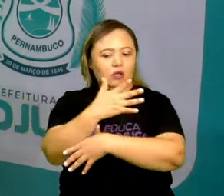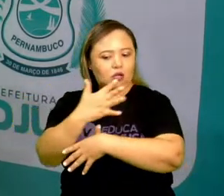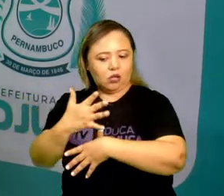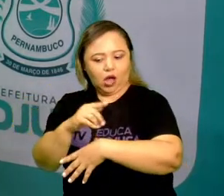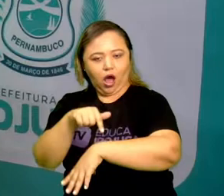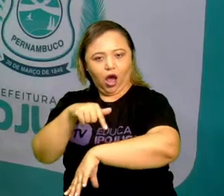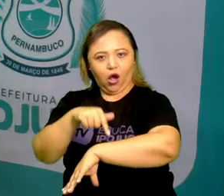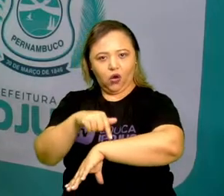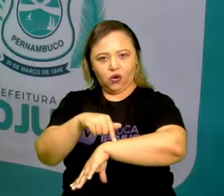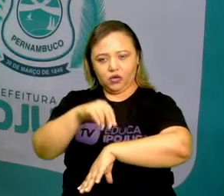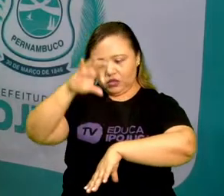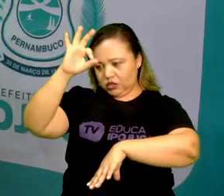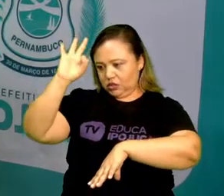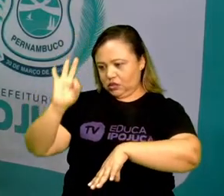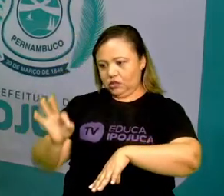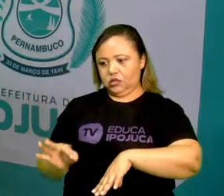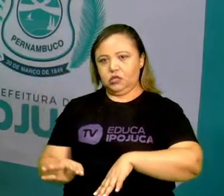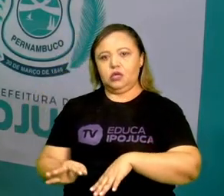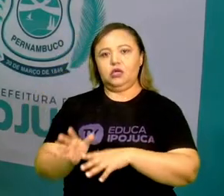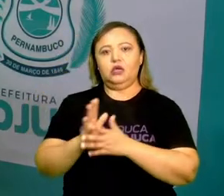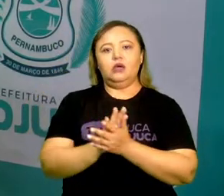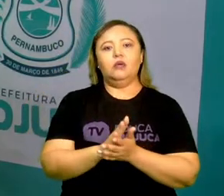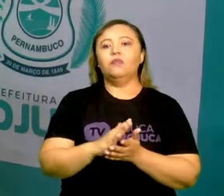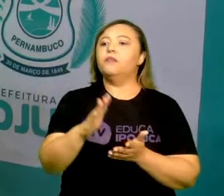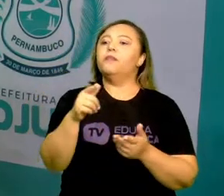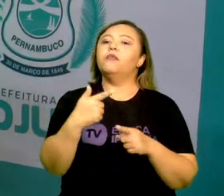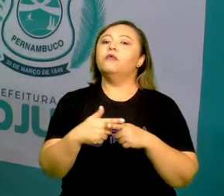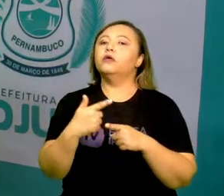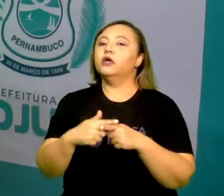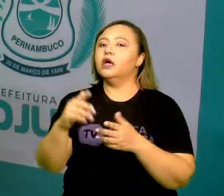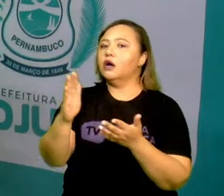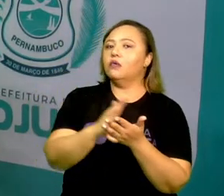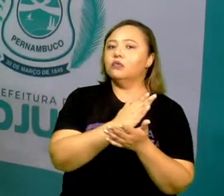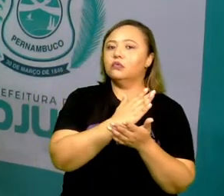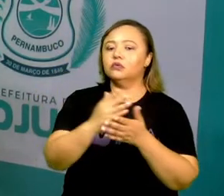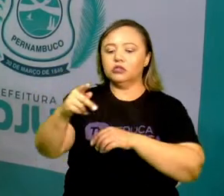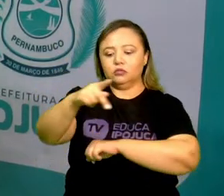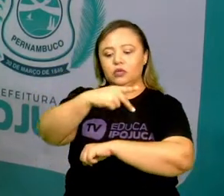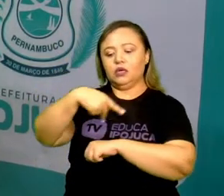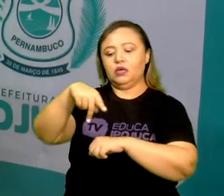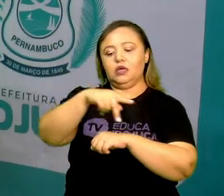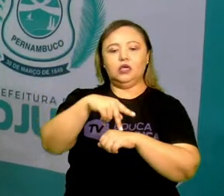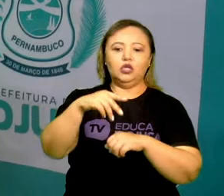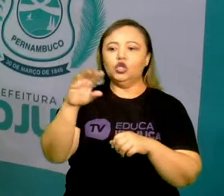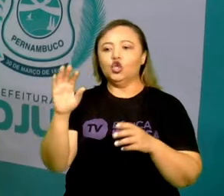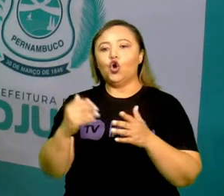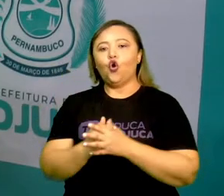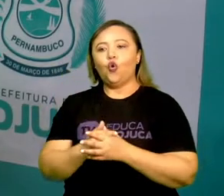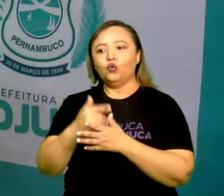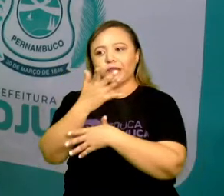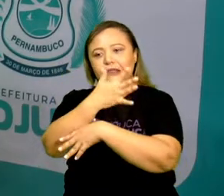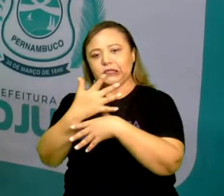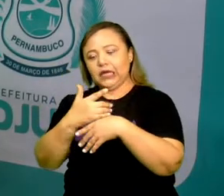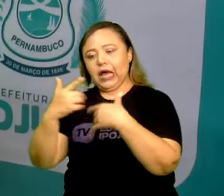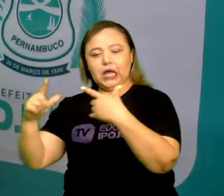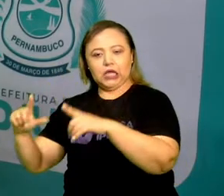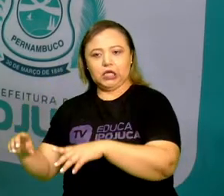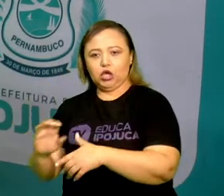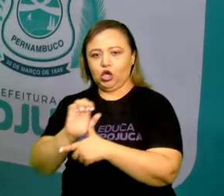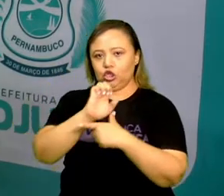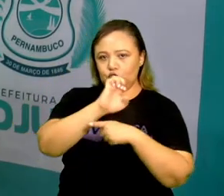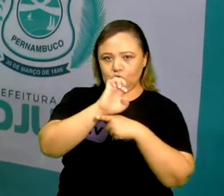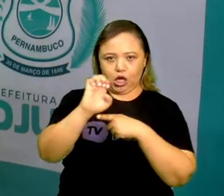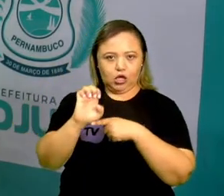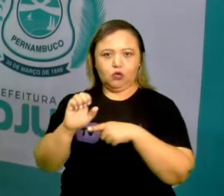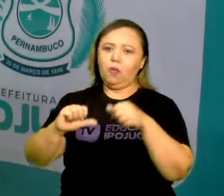horário, né, sempre a gente sabe que tem de um país para o outro, ou até de uma cidade para a outra, do estado para o outro, pode mudar o